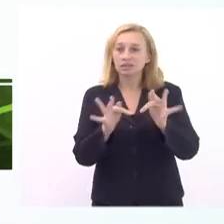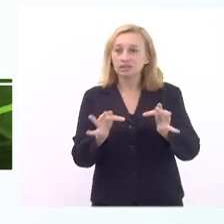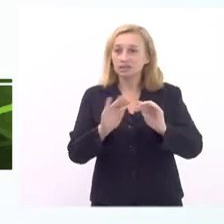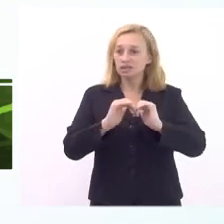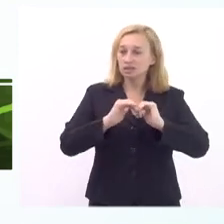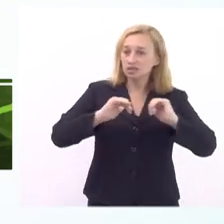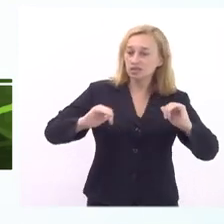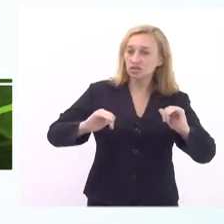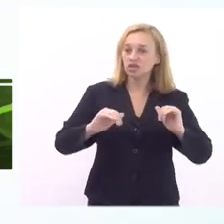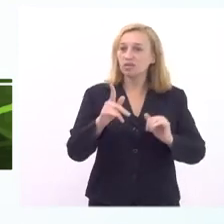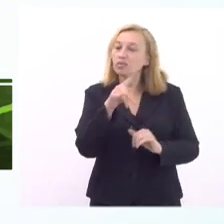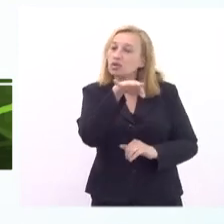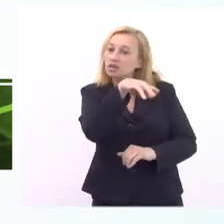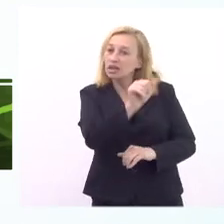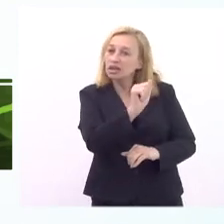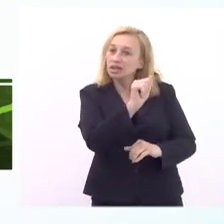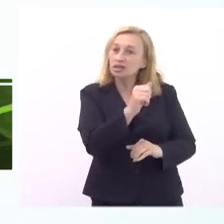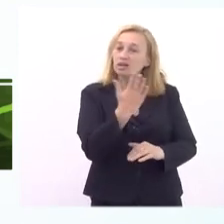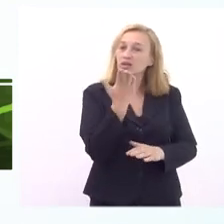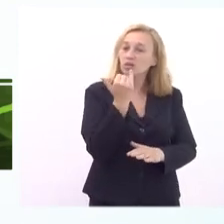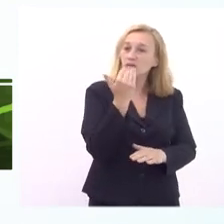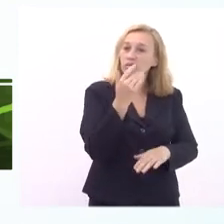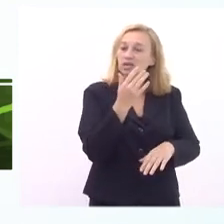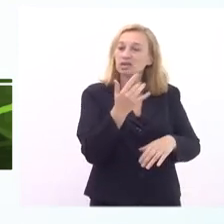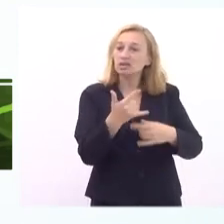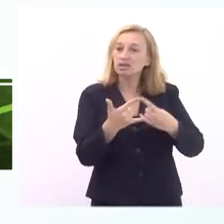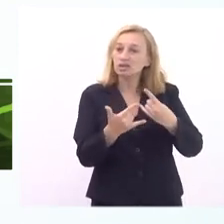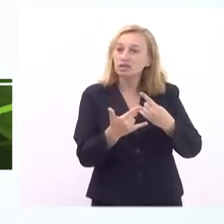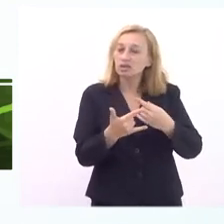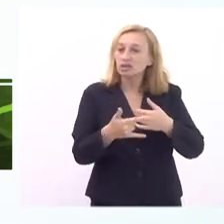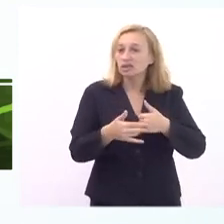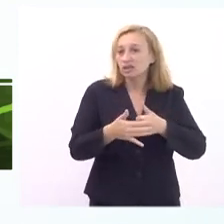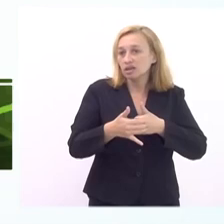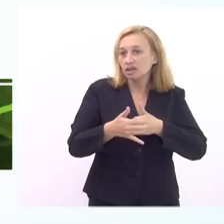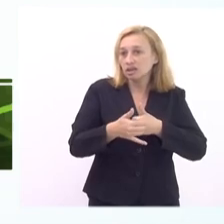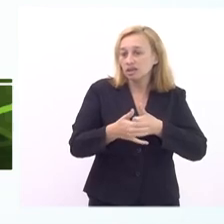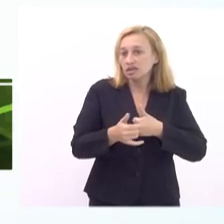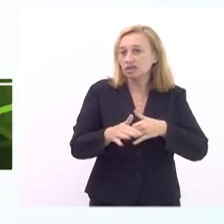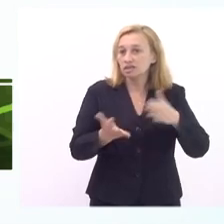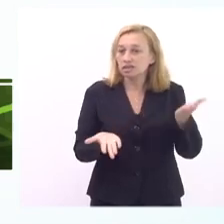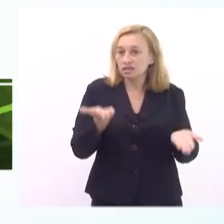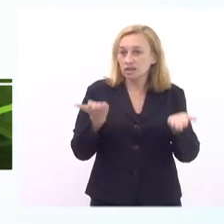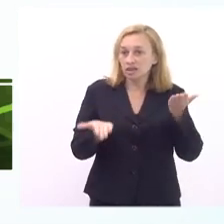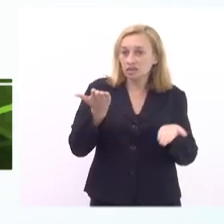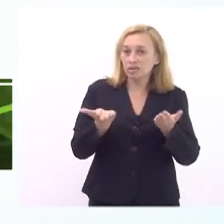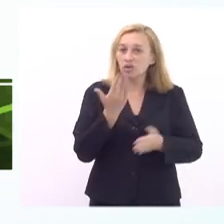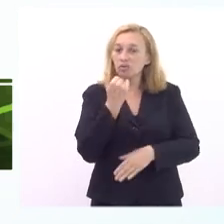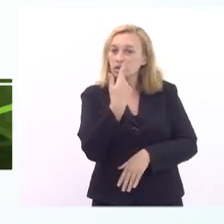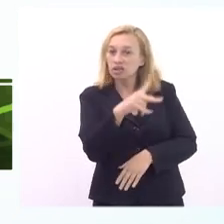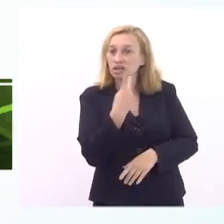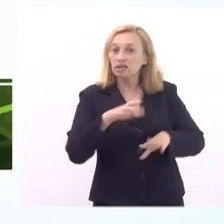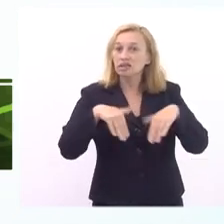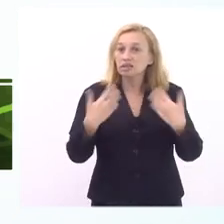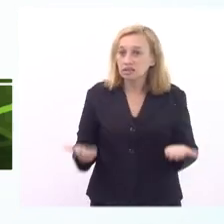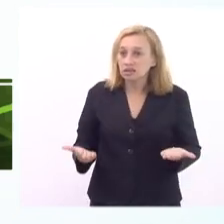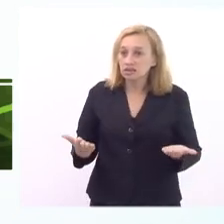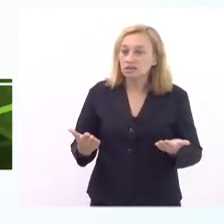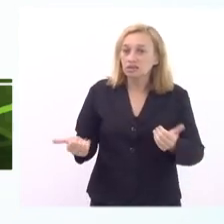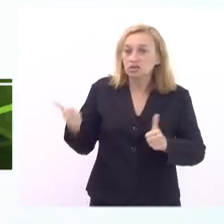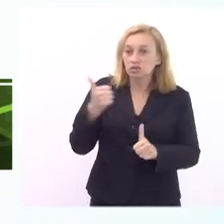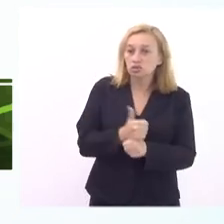a proteína o alimento de origem animal ele na verdade está desequilibrando a alimentação dele então tem que ser